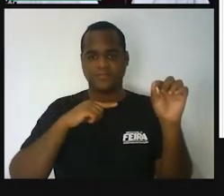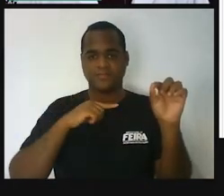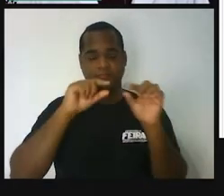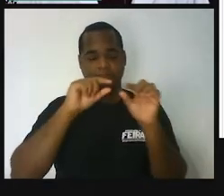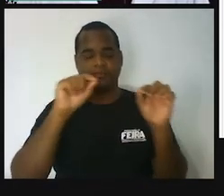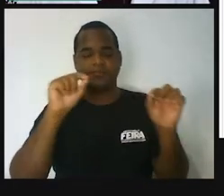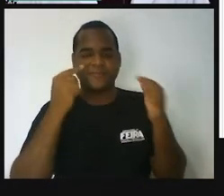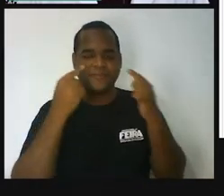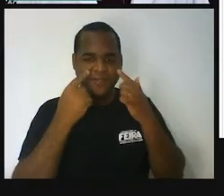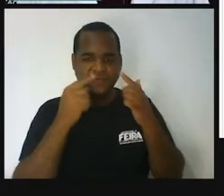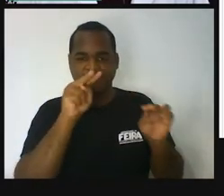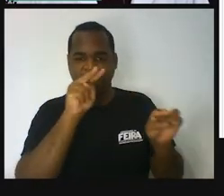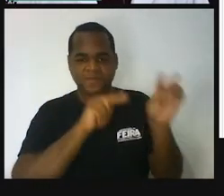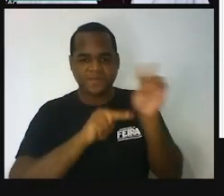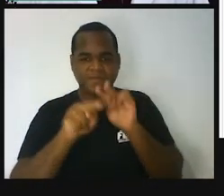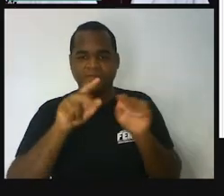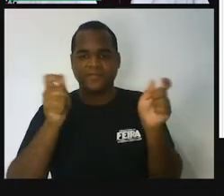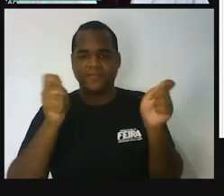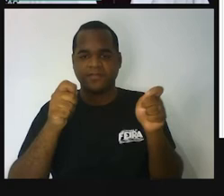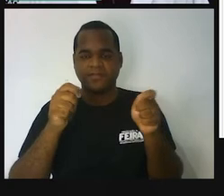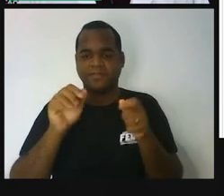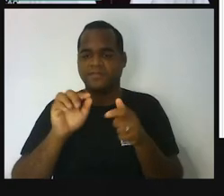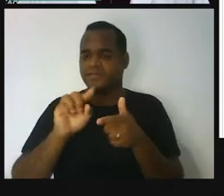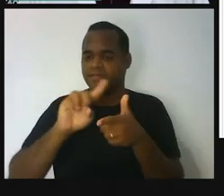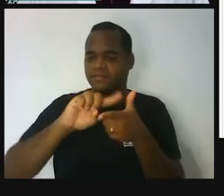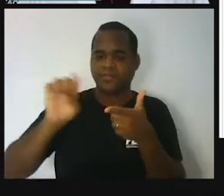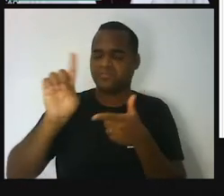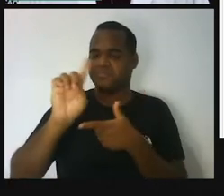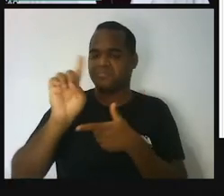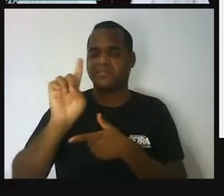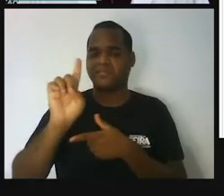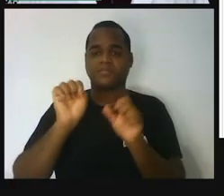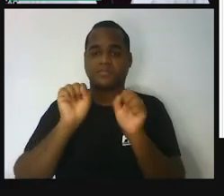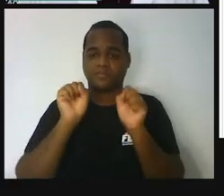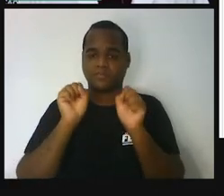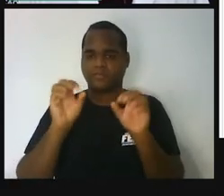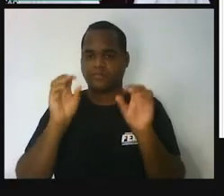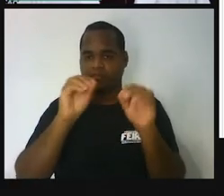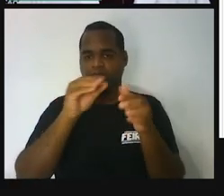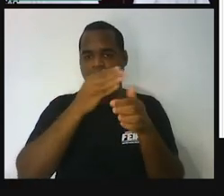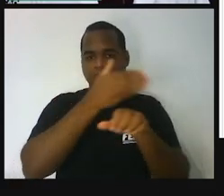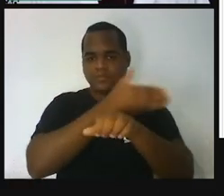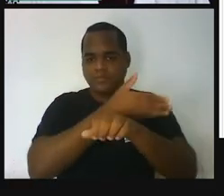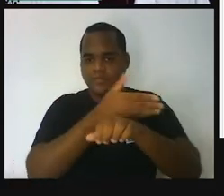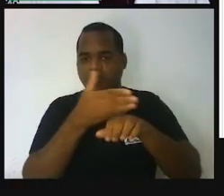visualizar, eu posso, sem problemas, colocar aqui um branquinho.